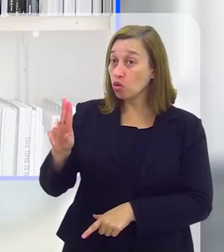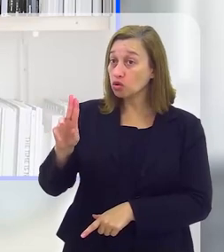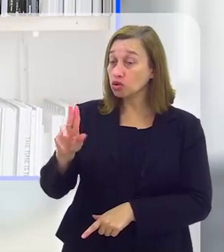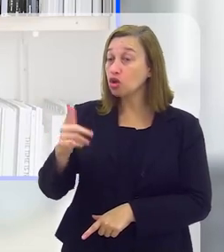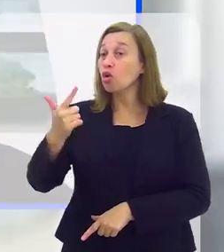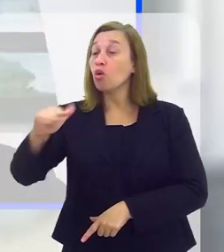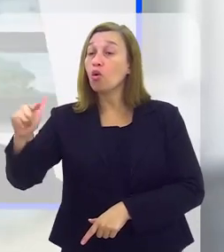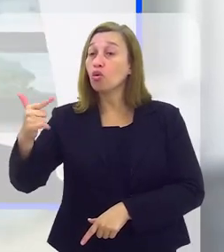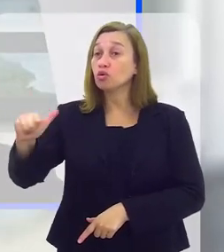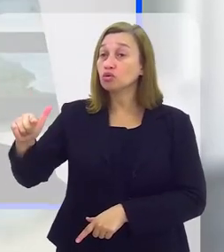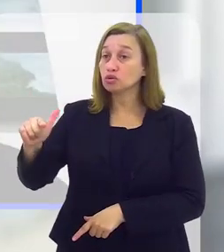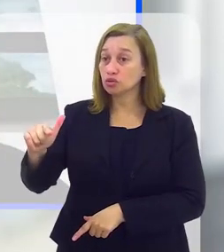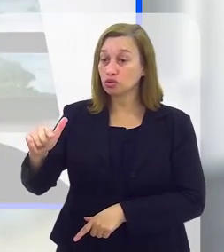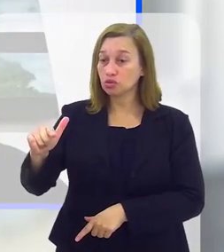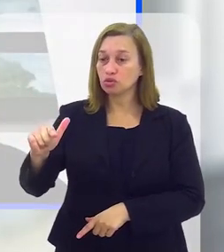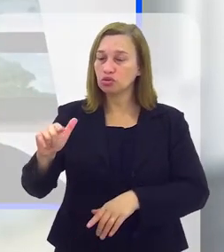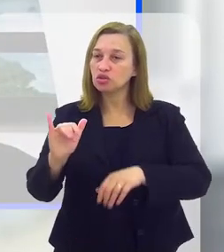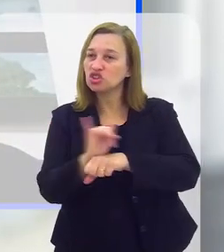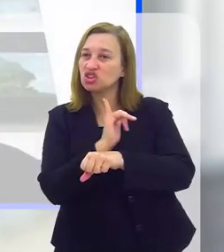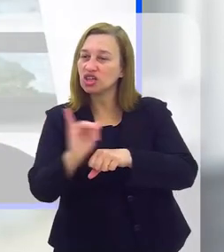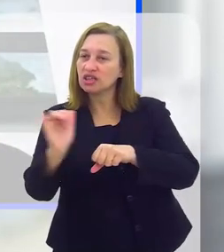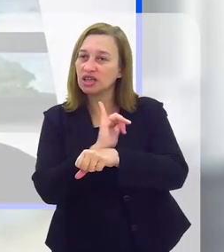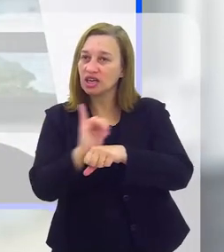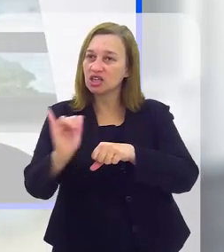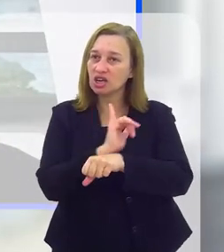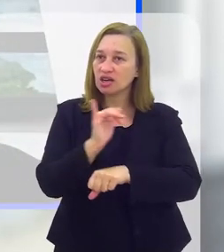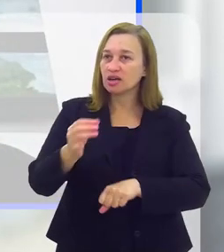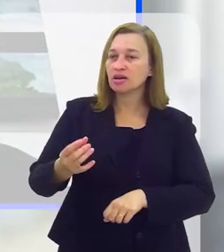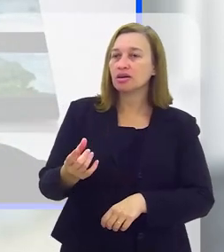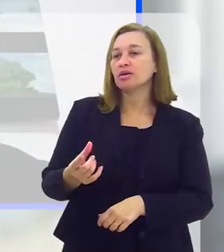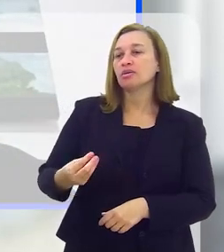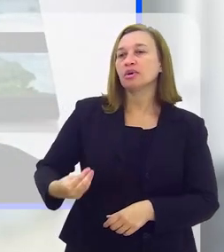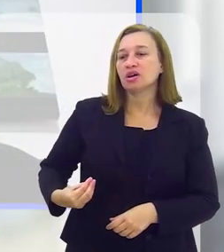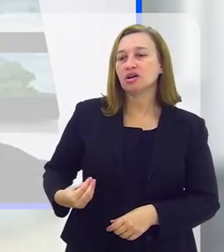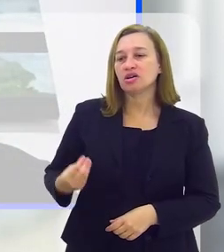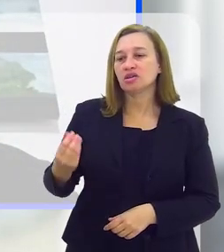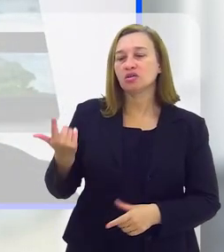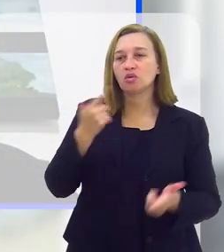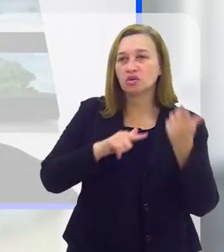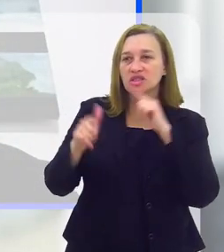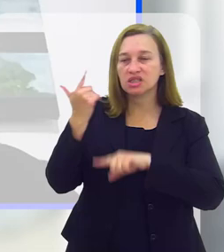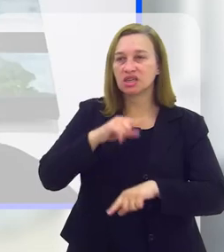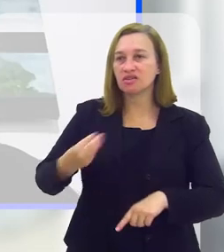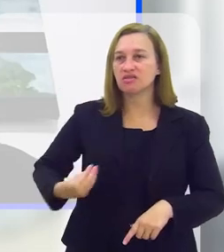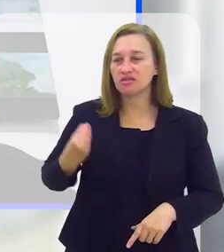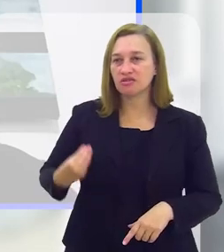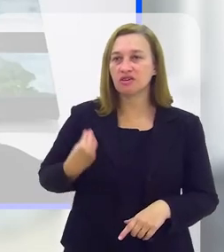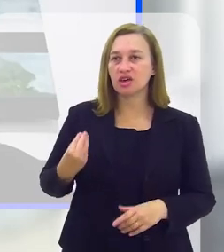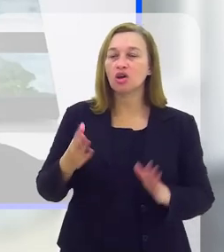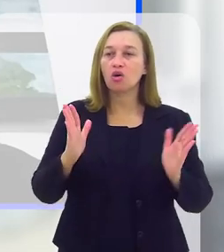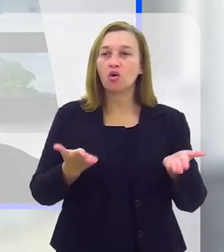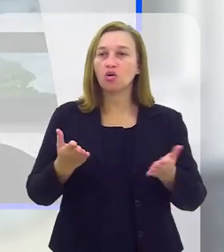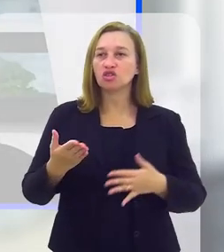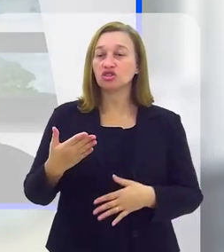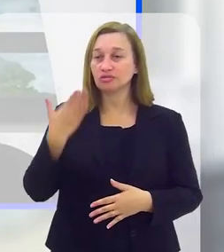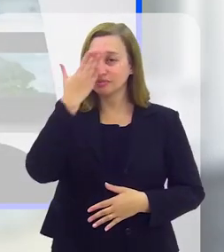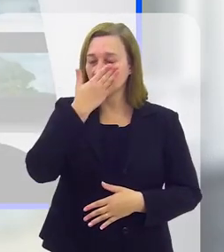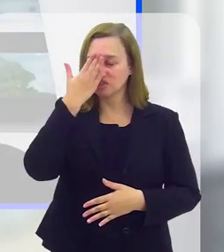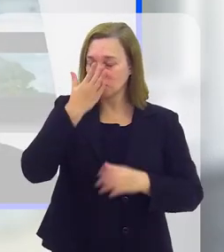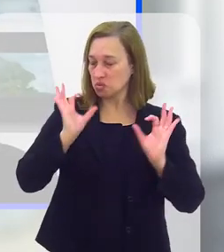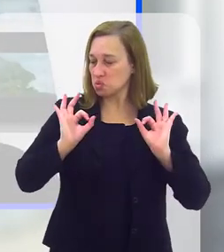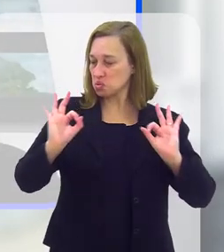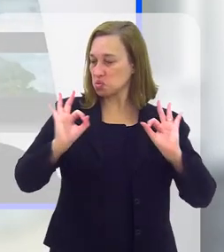pessoal, enfim, usam de outros meios para poder ganhar a vida e eu queria que o senhor